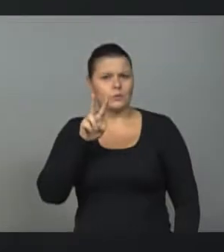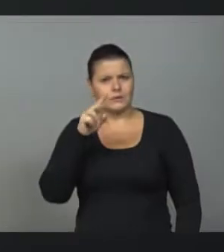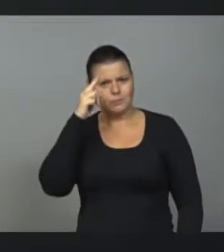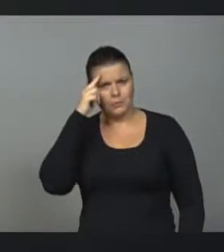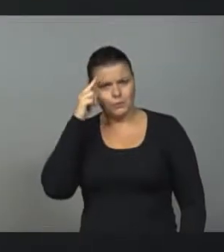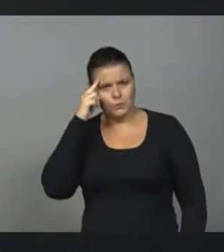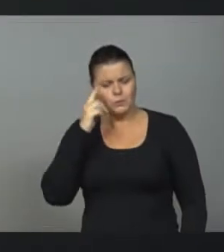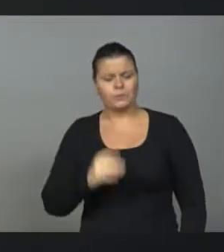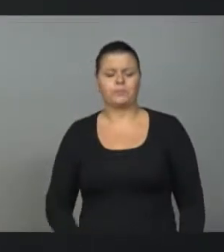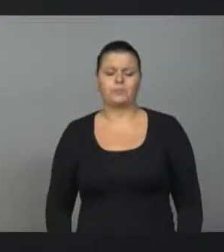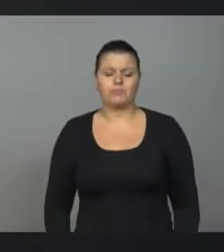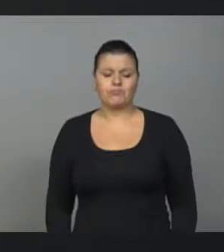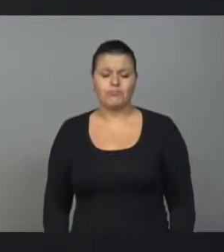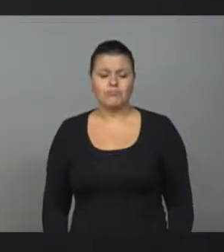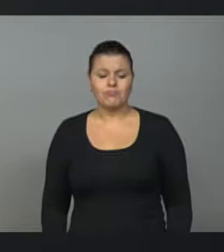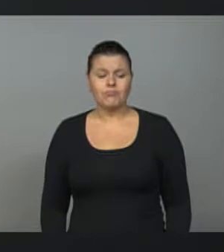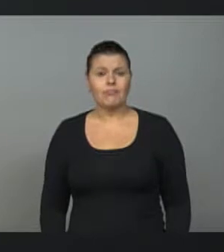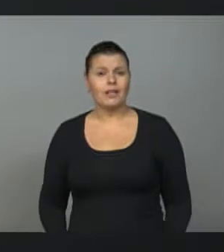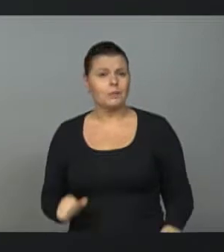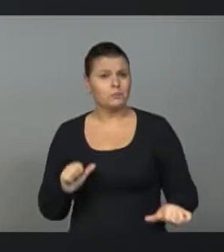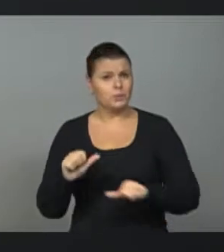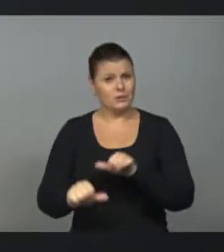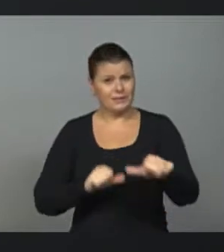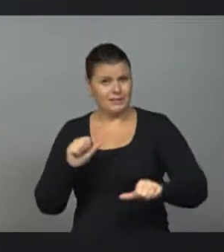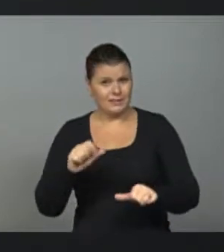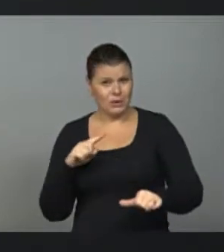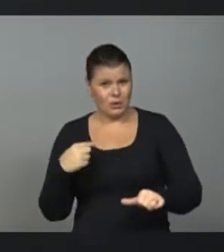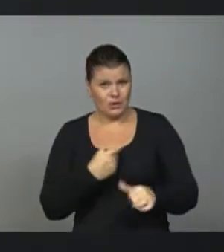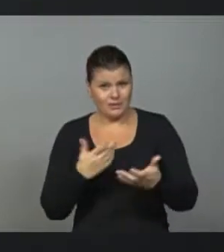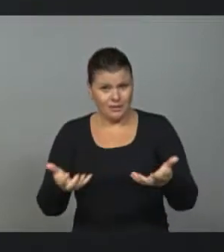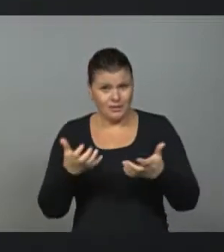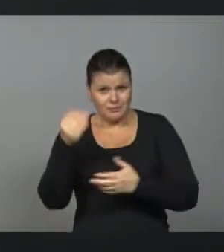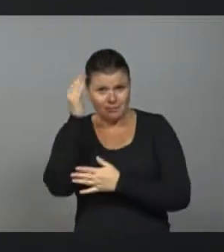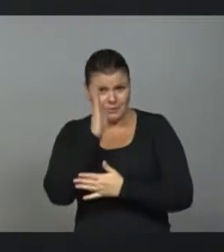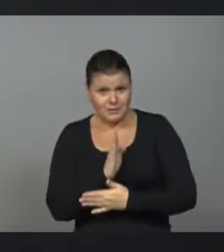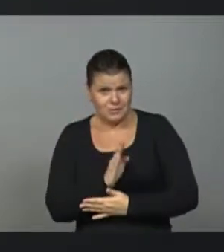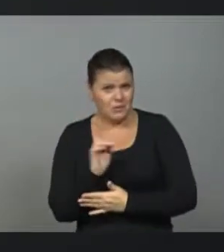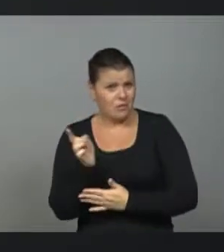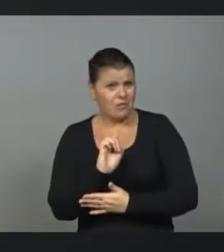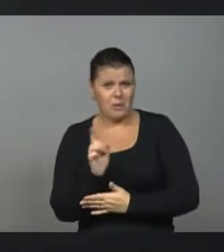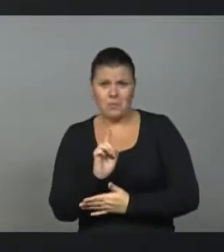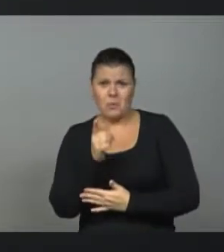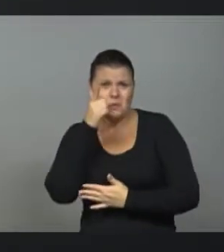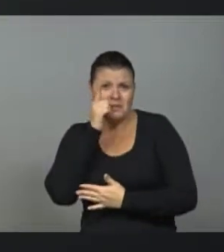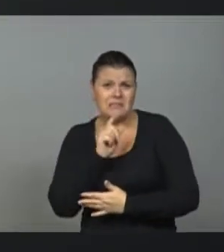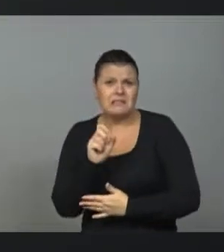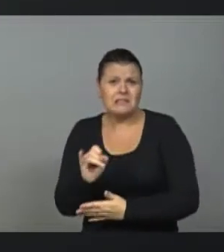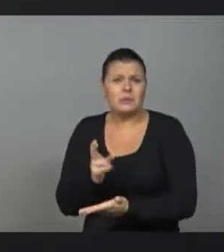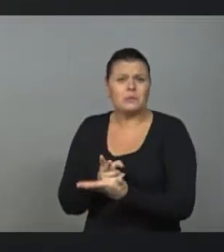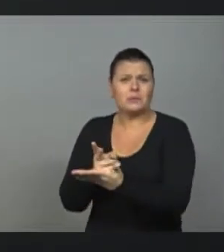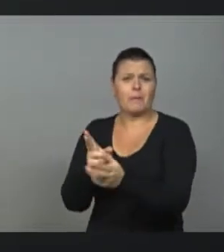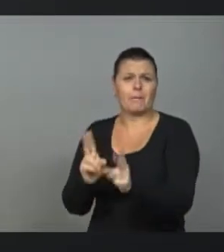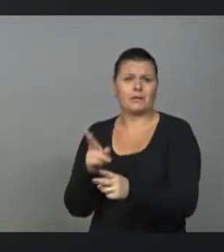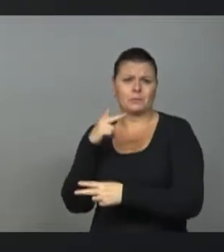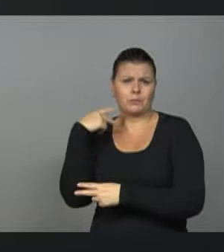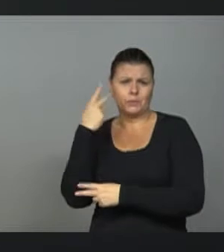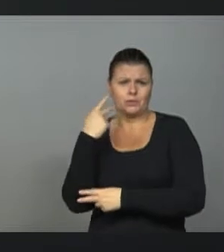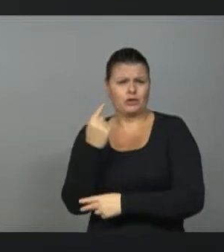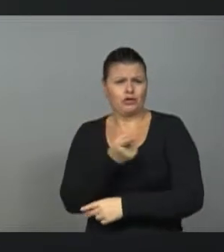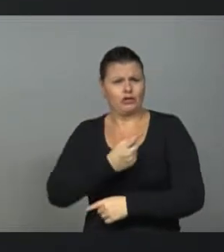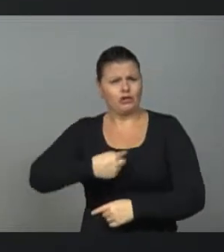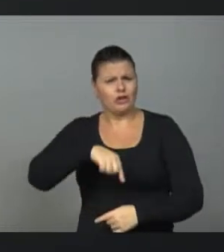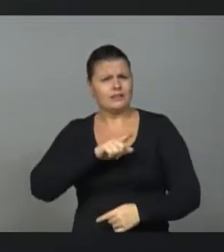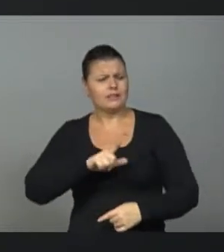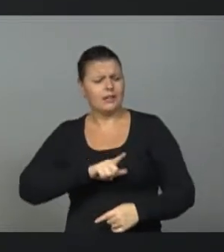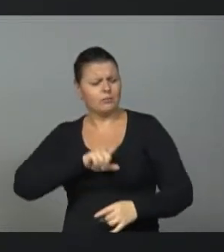As mudanças que nós queremos para o Brasil não virão com os políticos que a gente tem. Nós quatro aqui temos profundas diferenças, mas topamos vir aqui